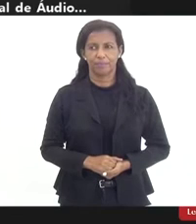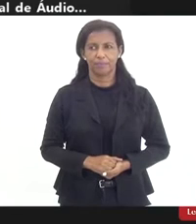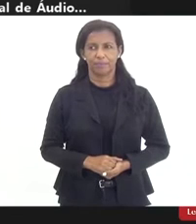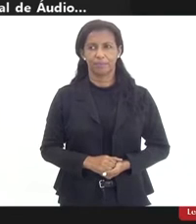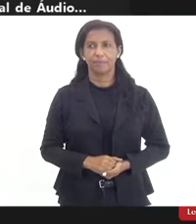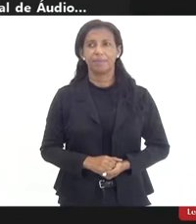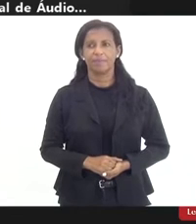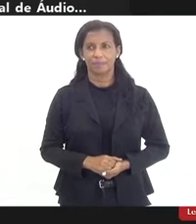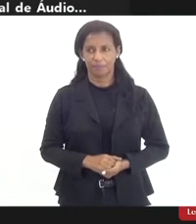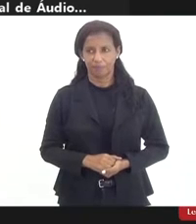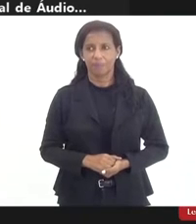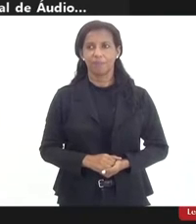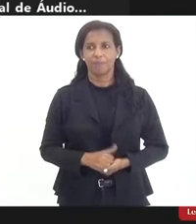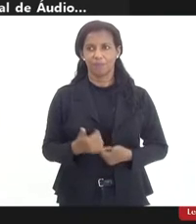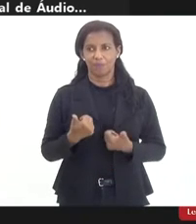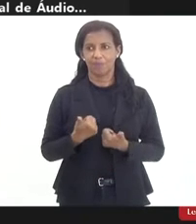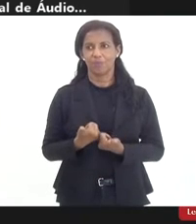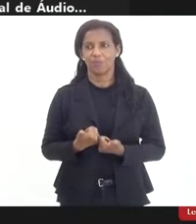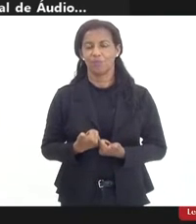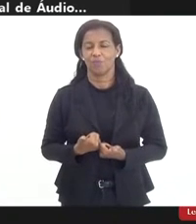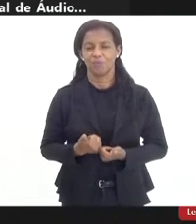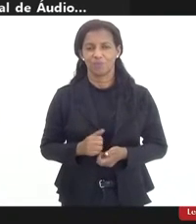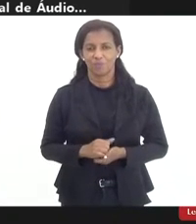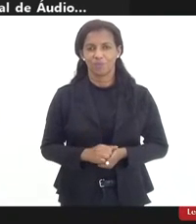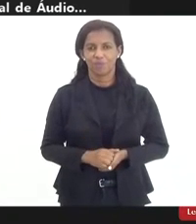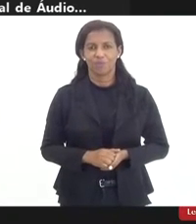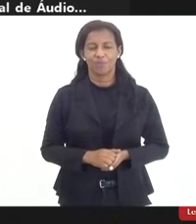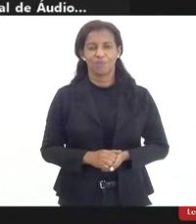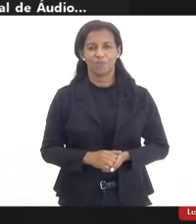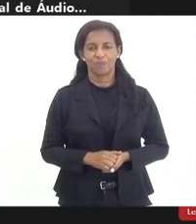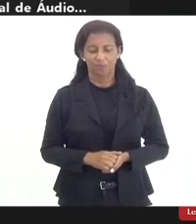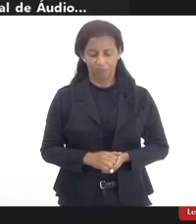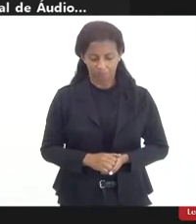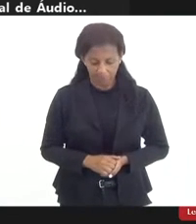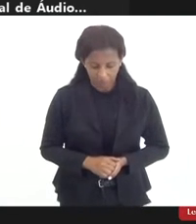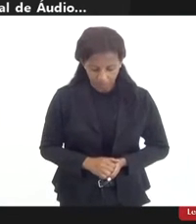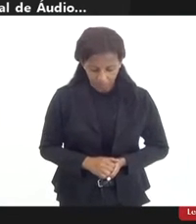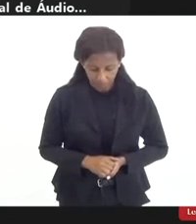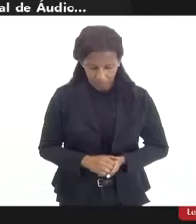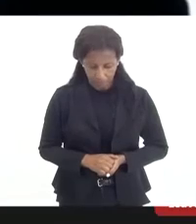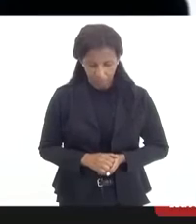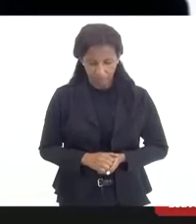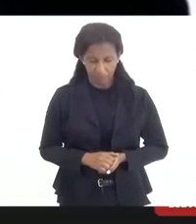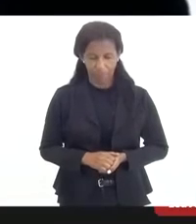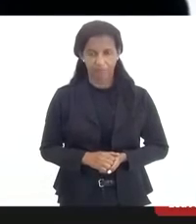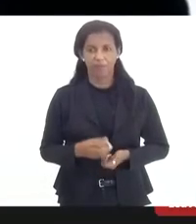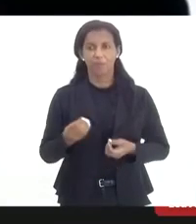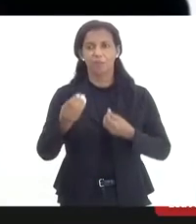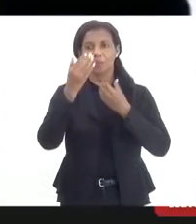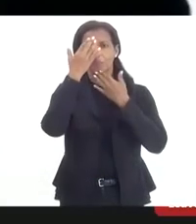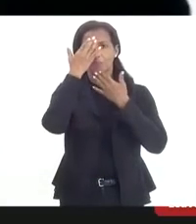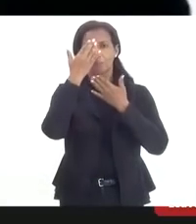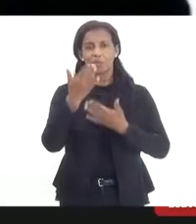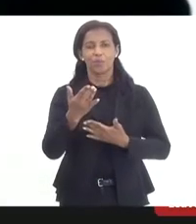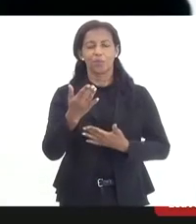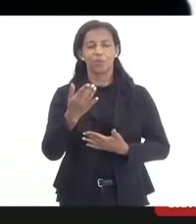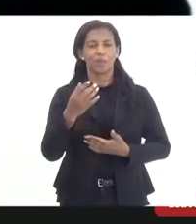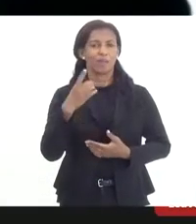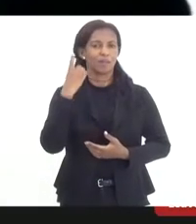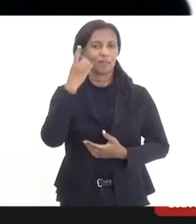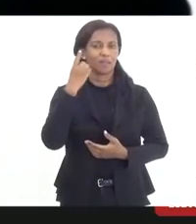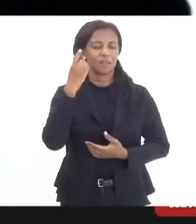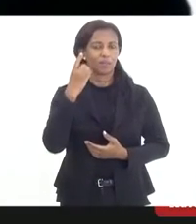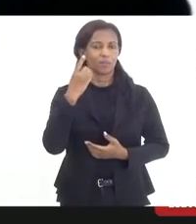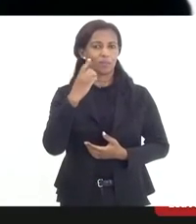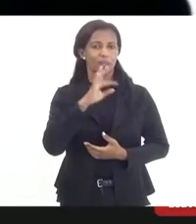Melhorou, deputada? Está ouvindo agora? Ok, obrigada. Muito obrigada, deputada Marta Rocha.